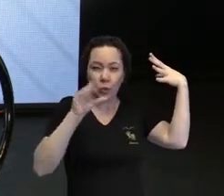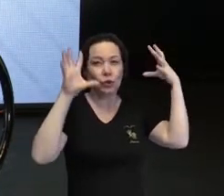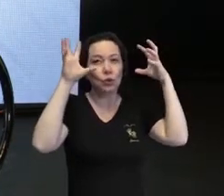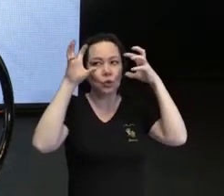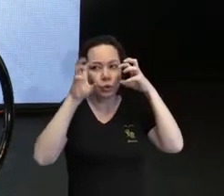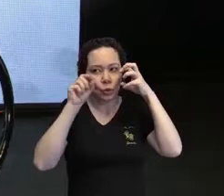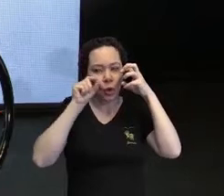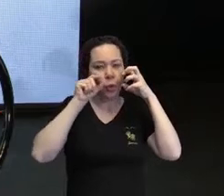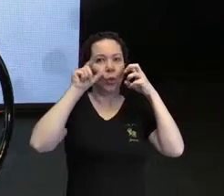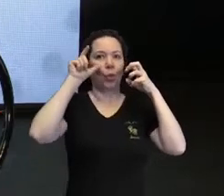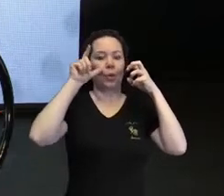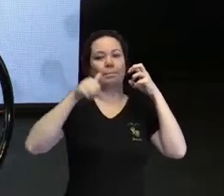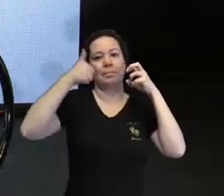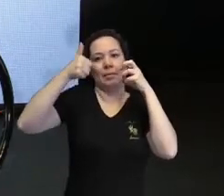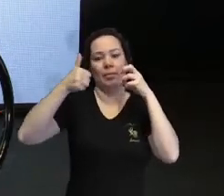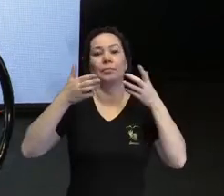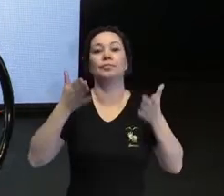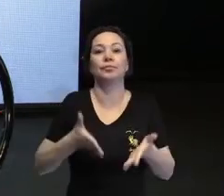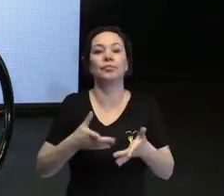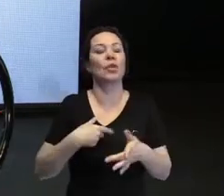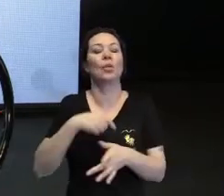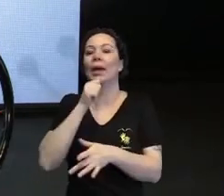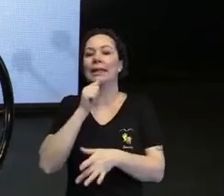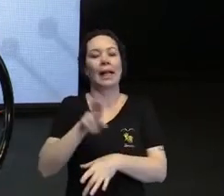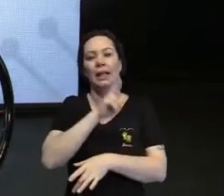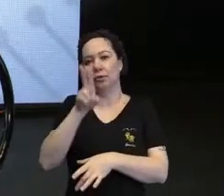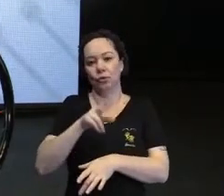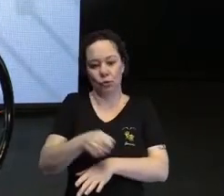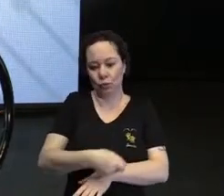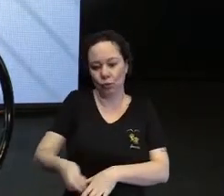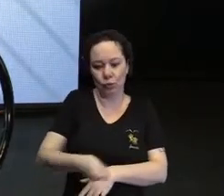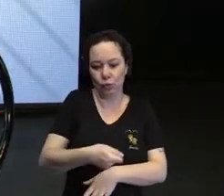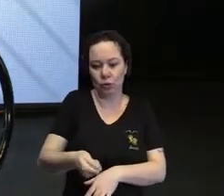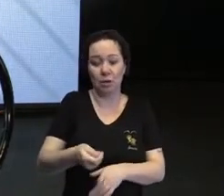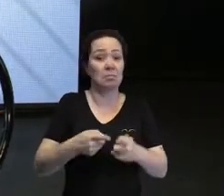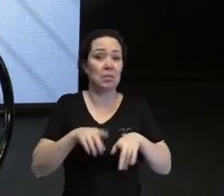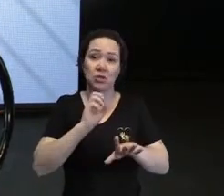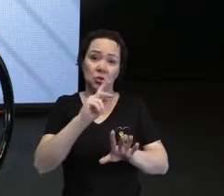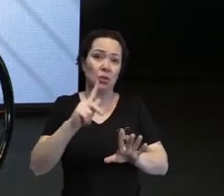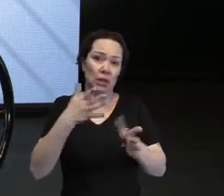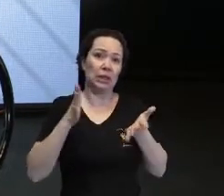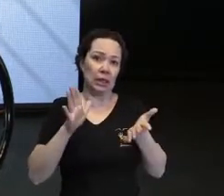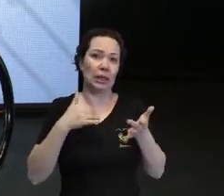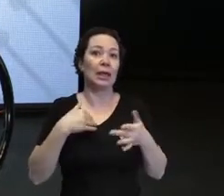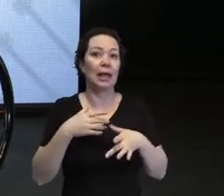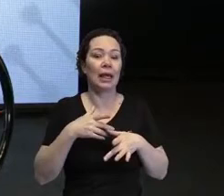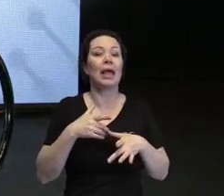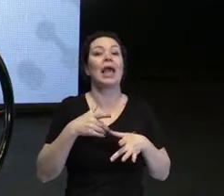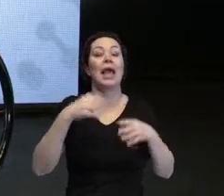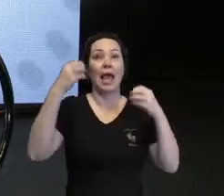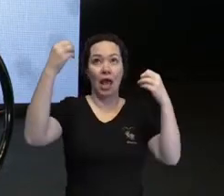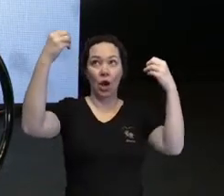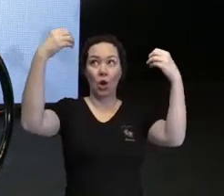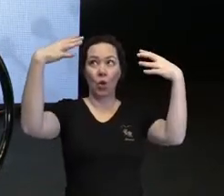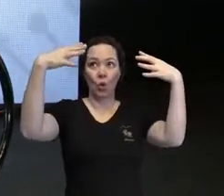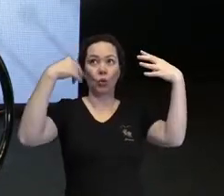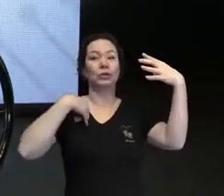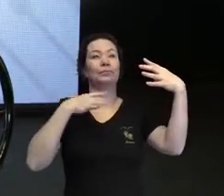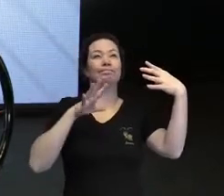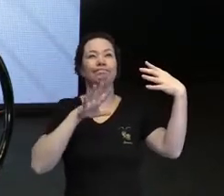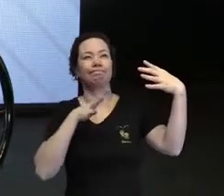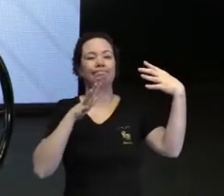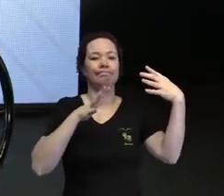Hoje, atualmente, eu ainda não uso, mas não é um tabu. Você tem sensibilidade à luz, né? Exatamente,